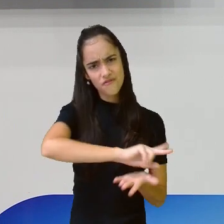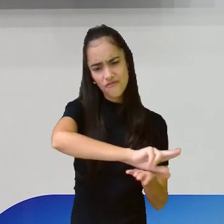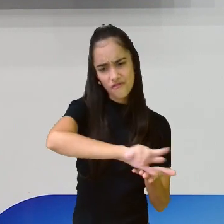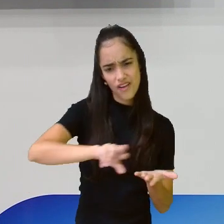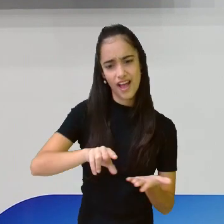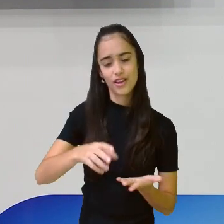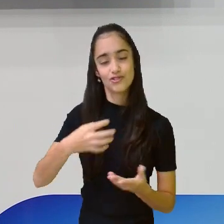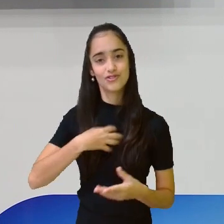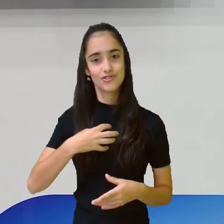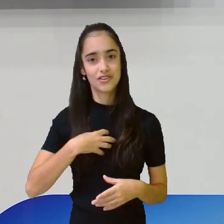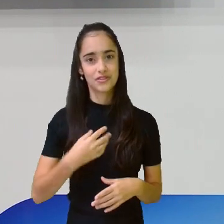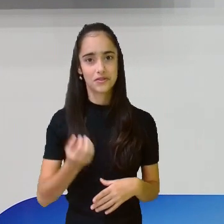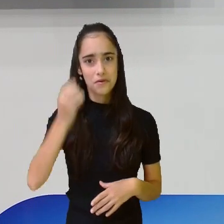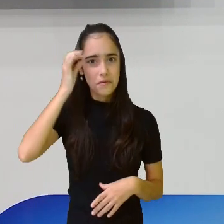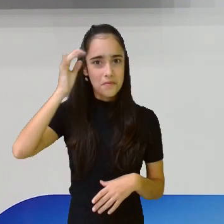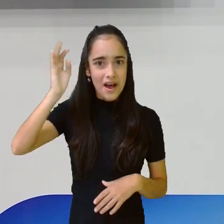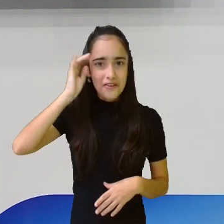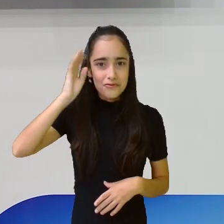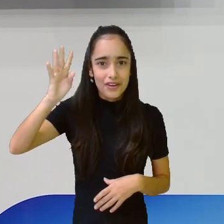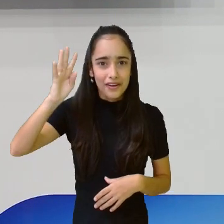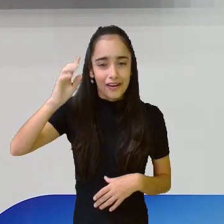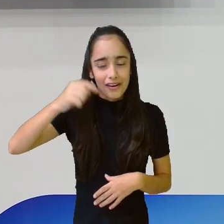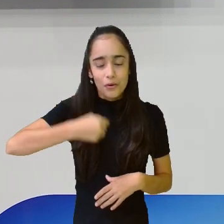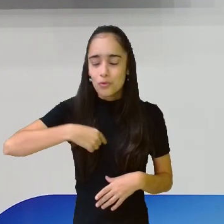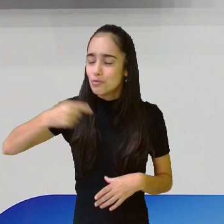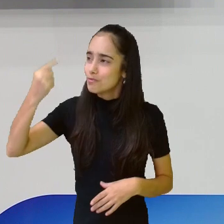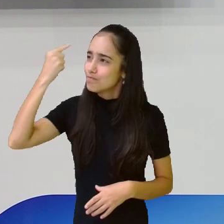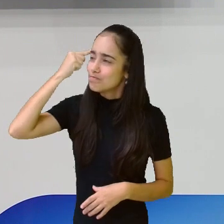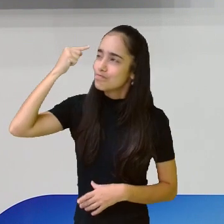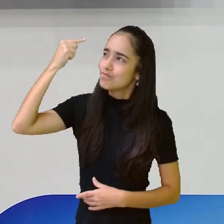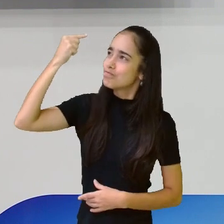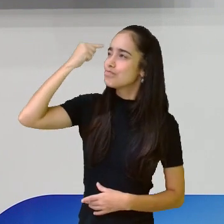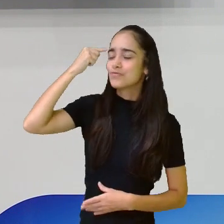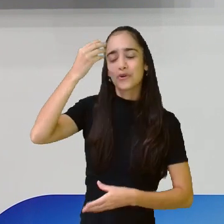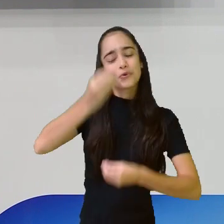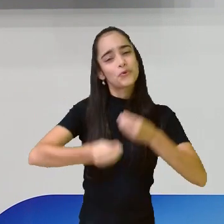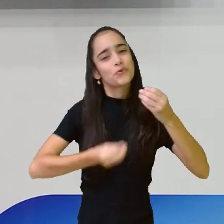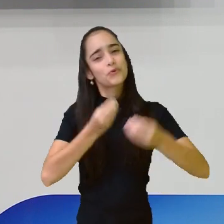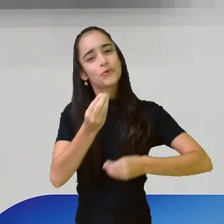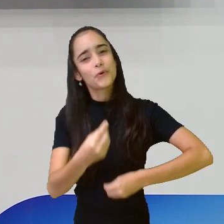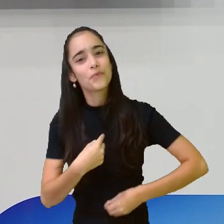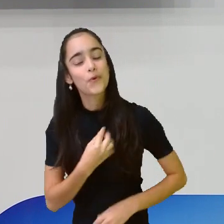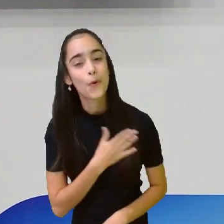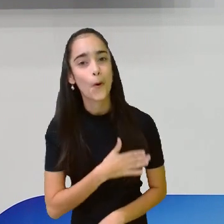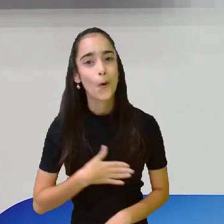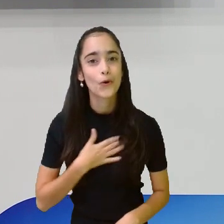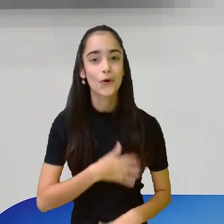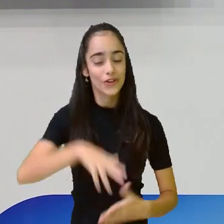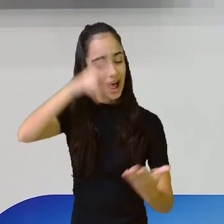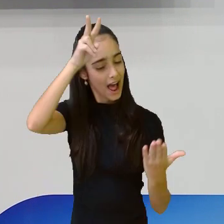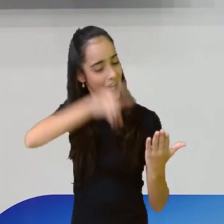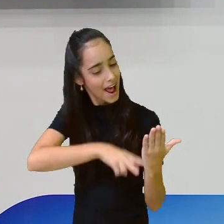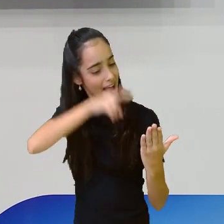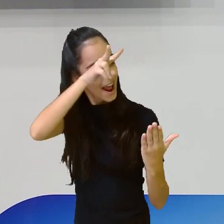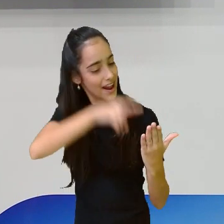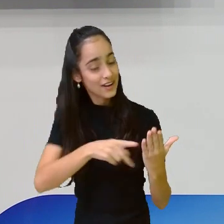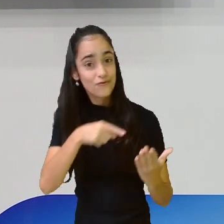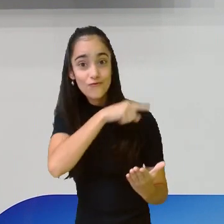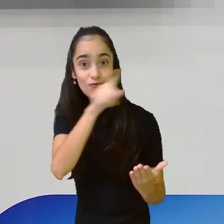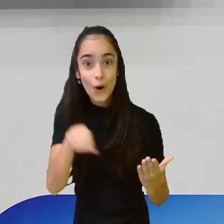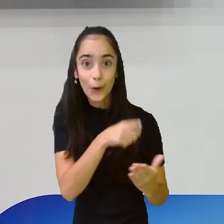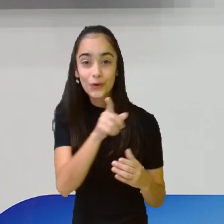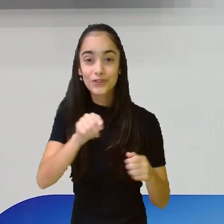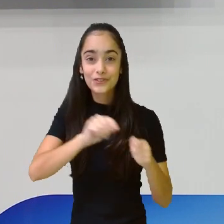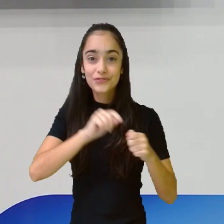Imagina, eu fico assim pensando como eu iria gostar de ler aquilo que é produzido por vocês.